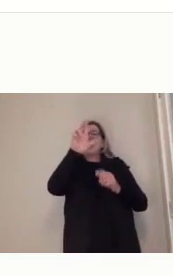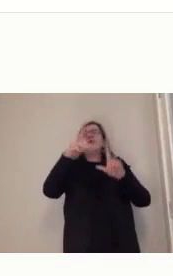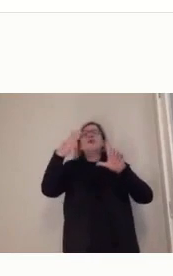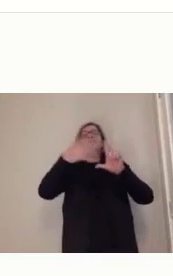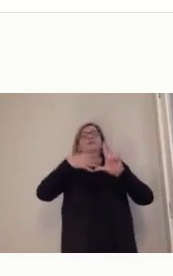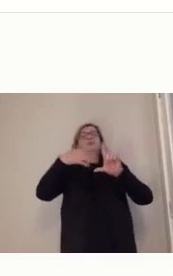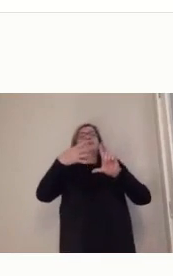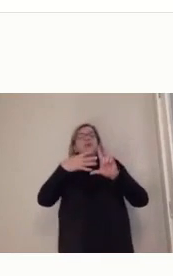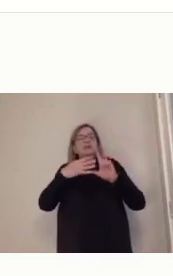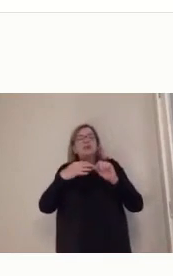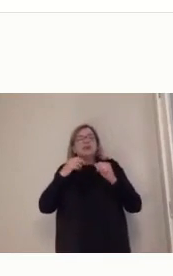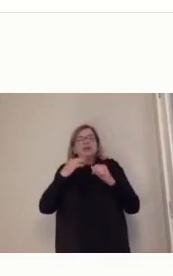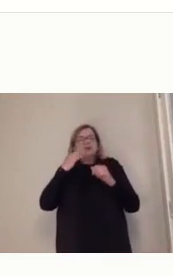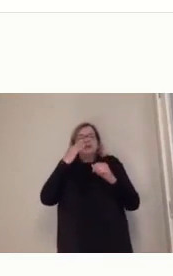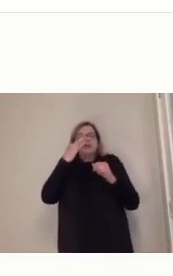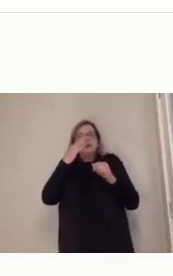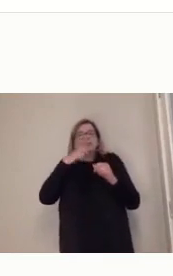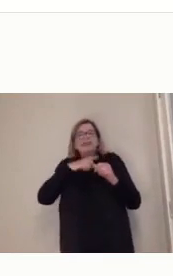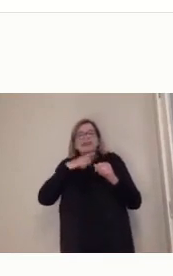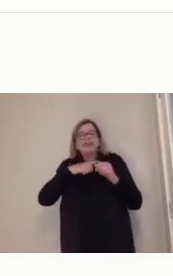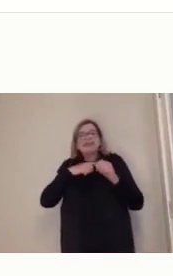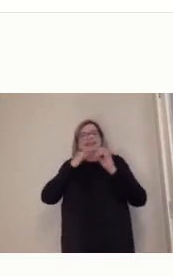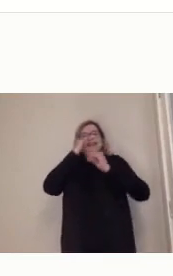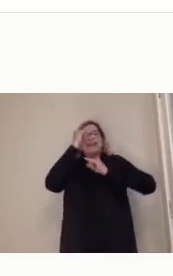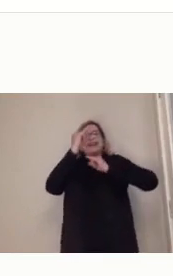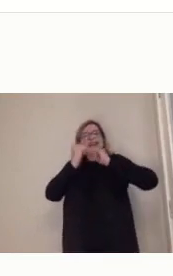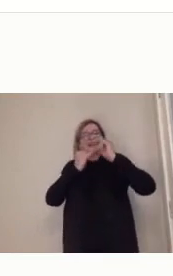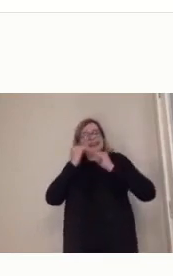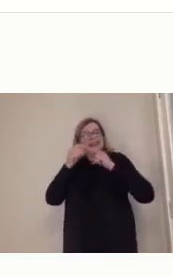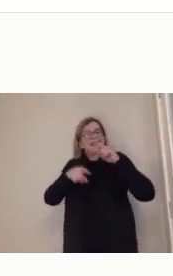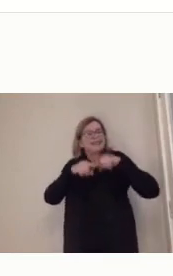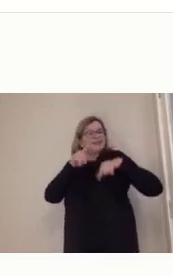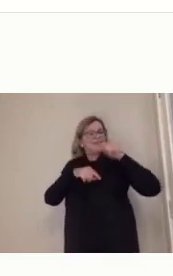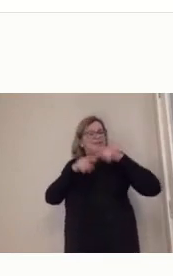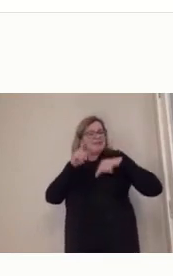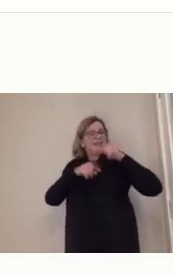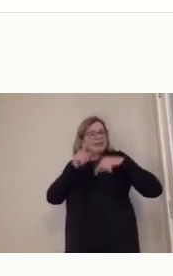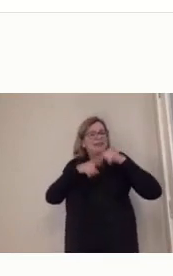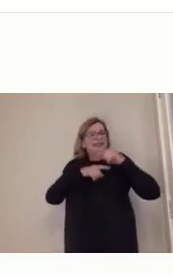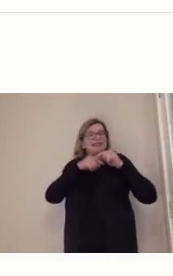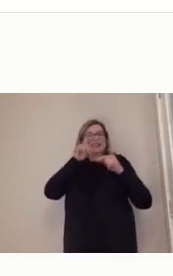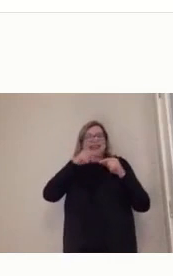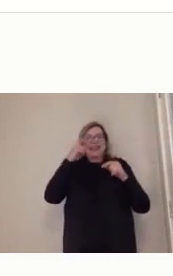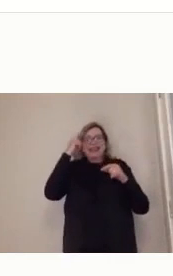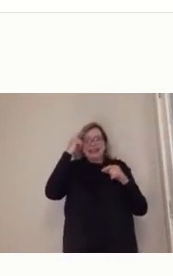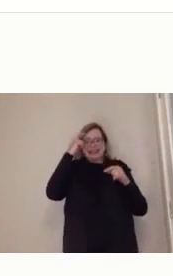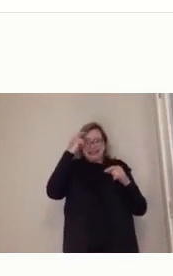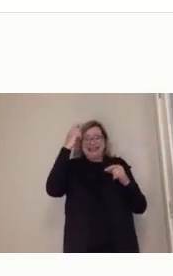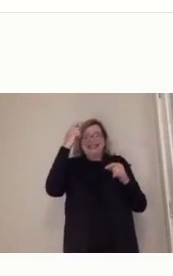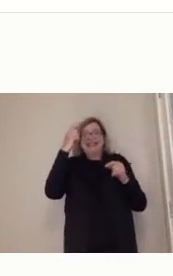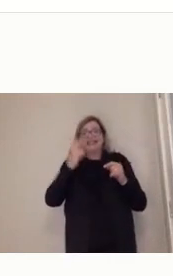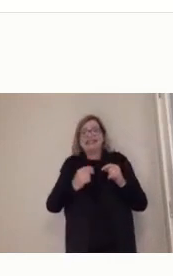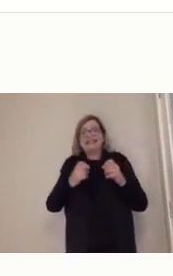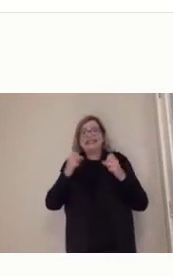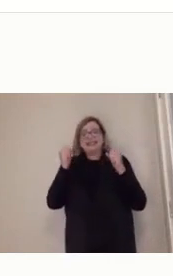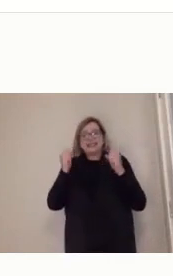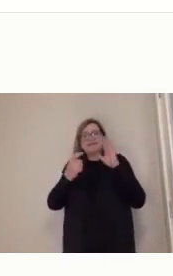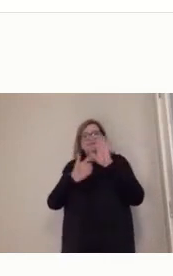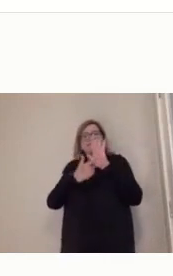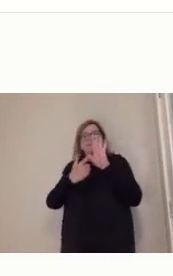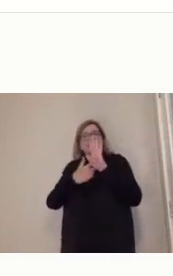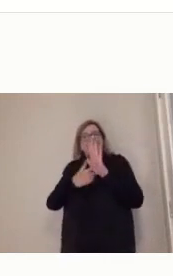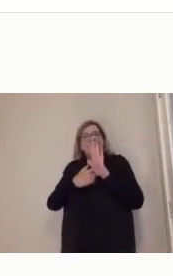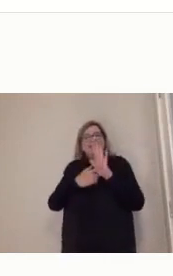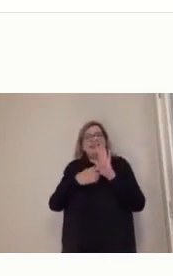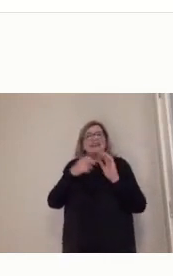aberta, que você deve voltar, que a luz que você esqueceu acesa, que o ferro que você deixou ligado, que te ajuda no cotidiano das